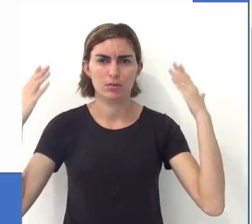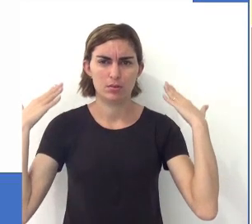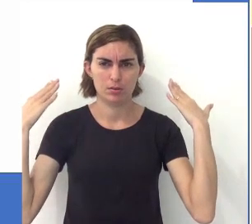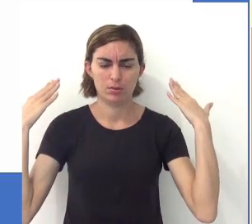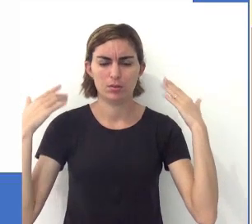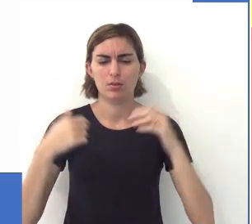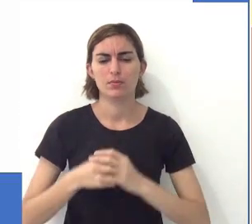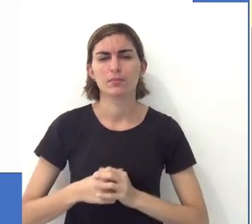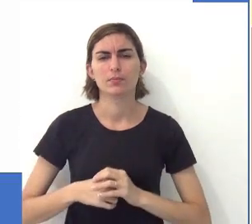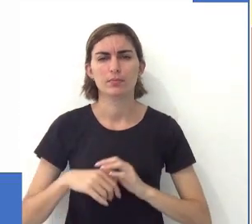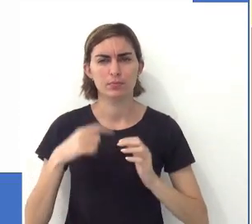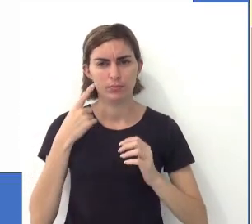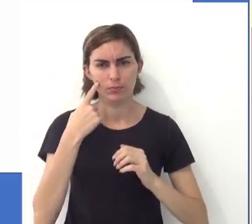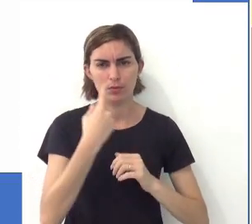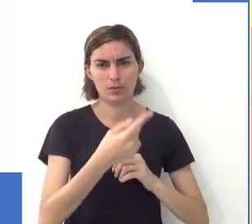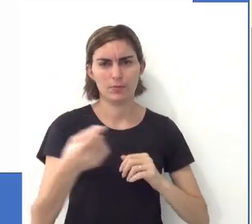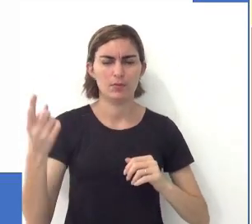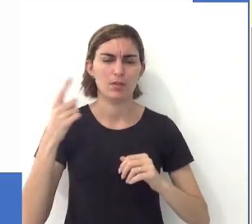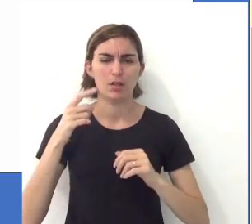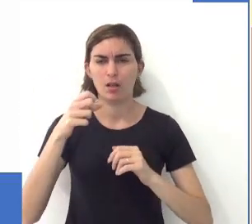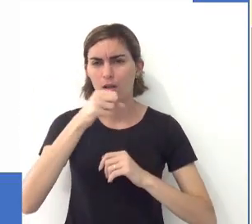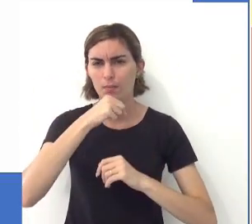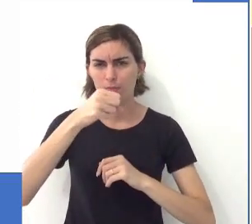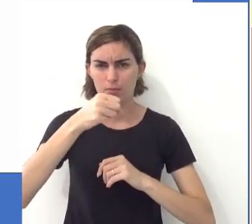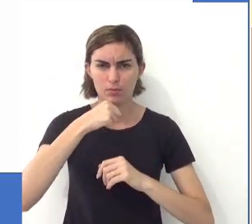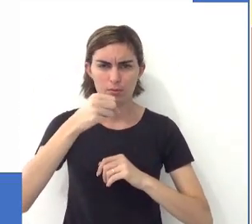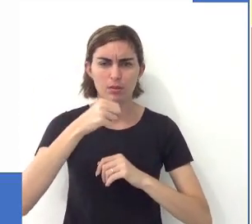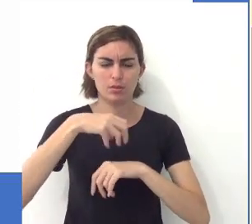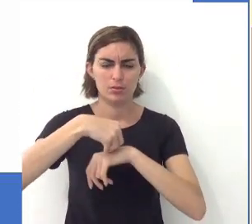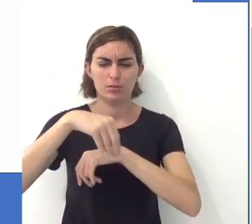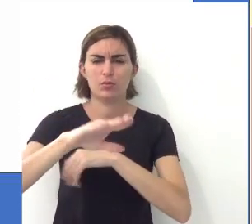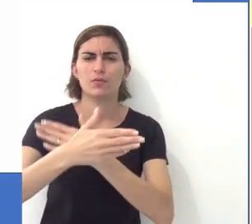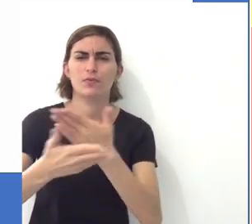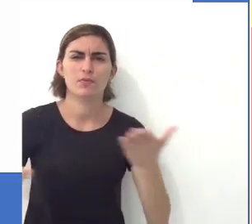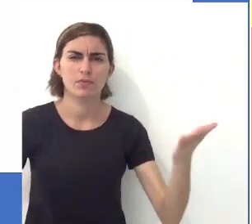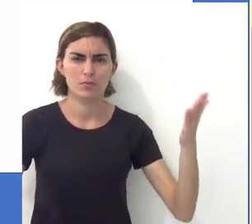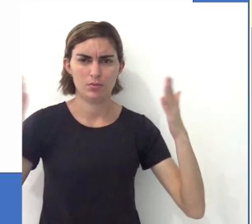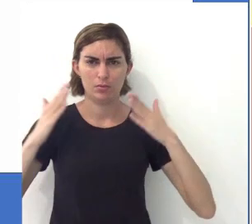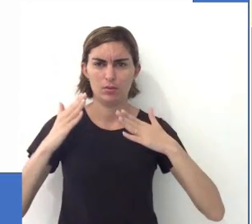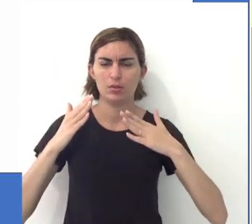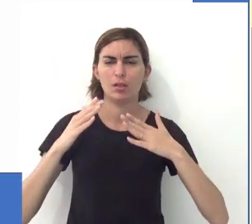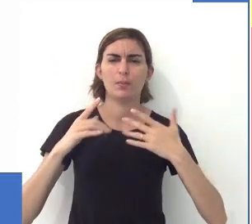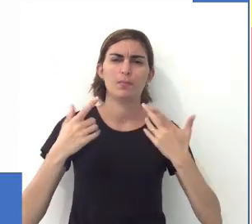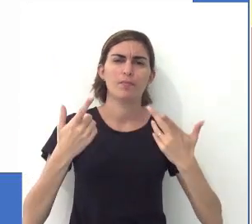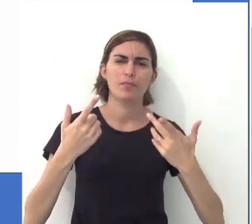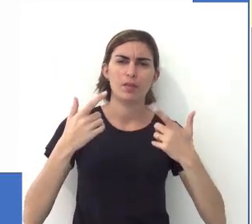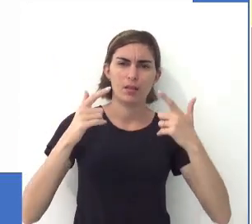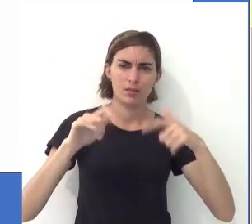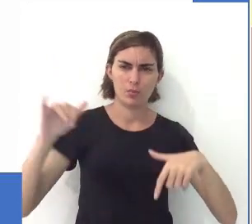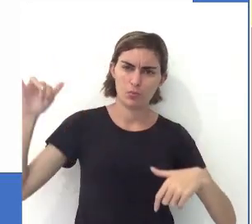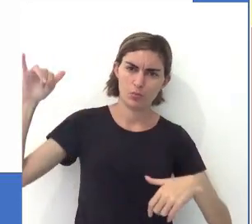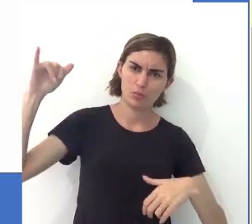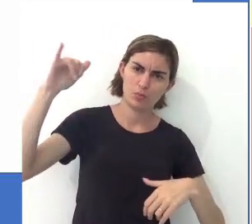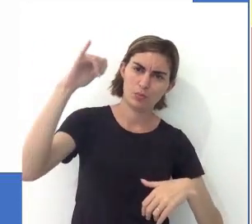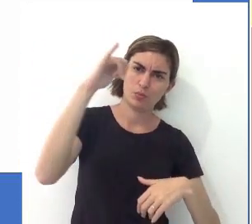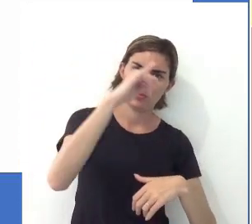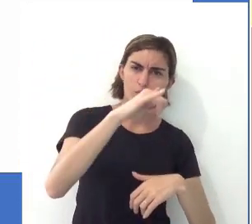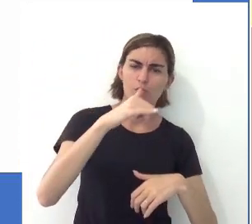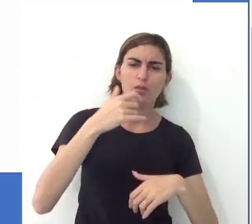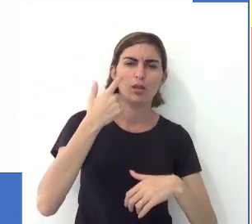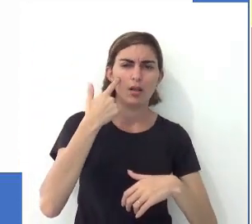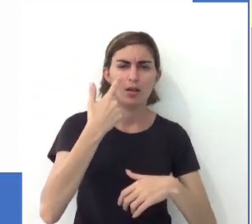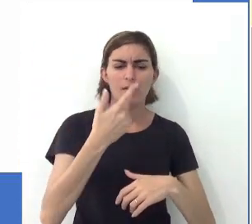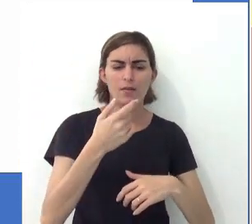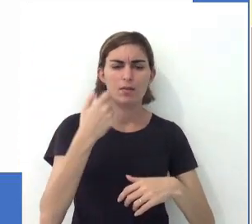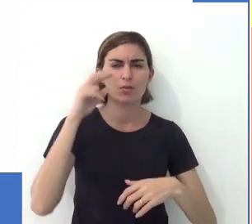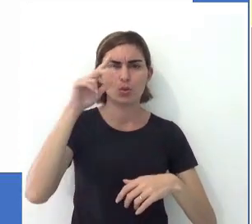tela. E agora vocês acompanham na tela, tá? Uma reportagem, tá? Uma matéria que eu trouxe para vocês a respeito dessa questão aérea, tá?